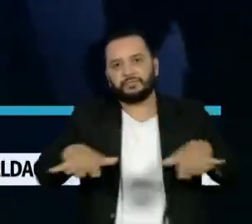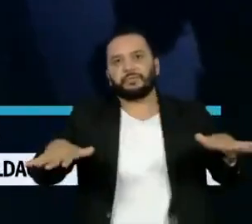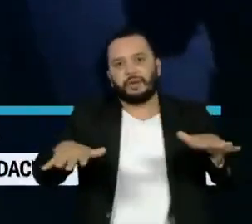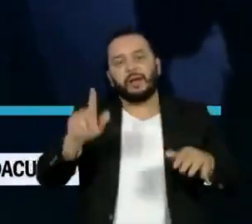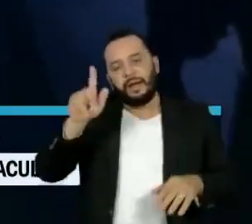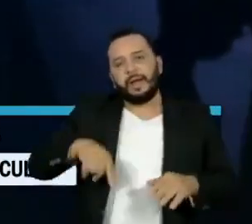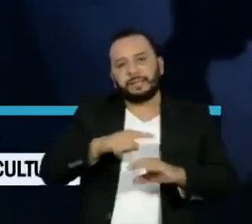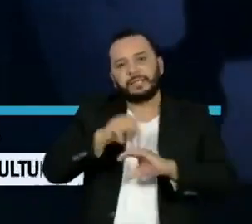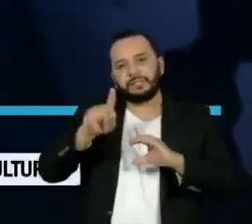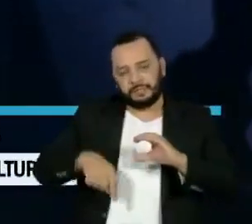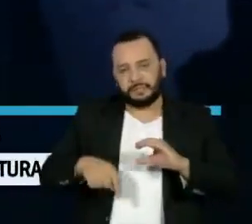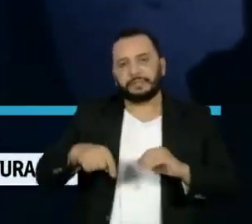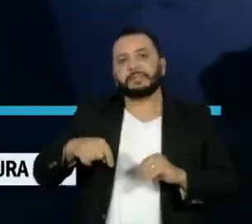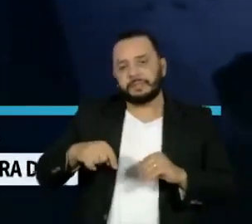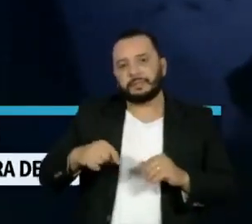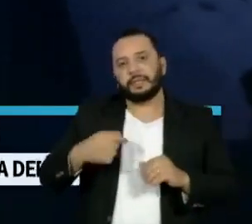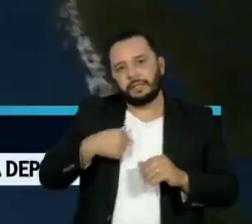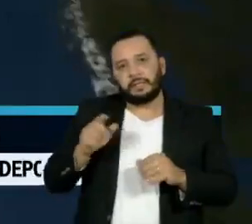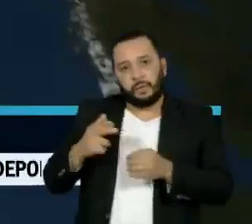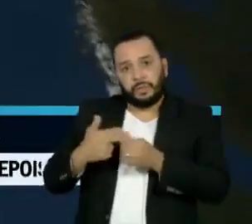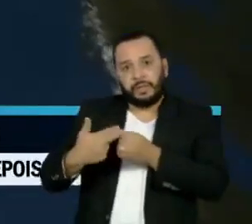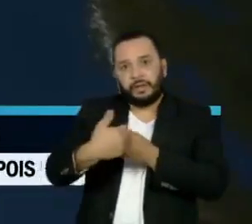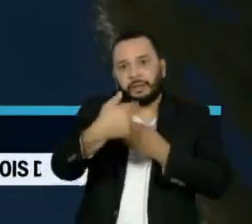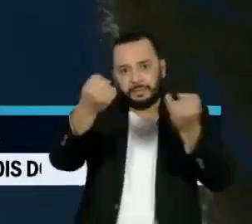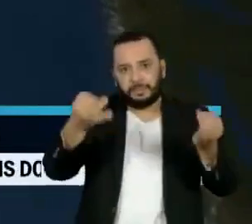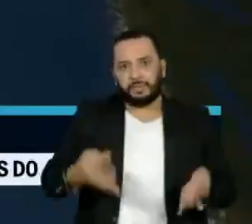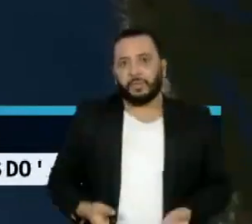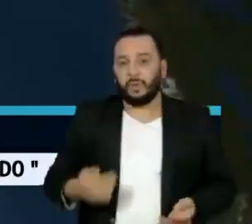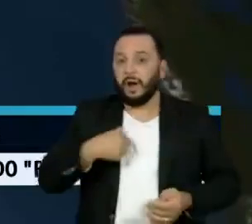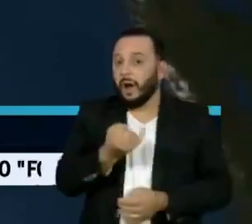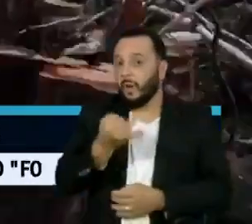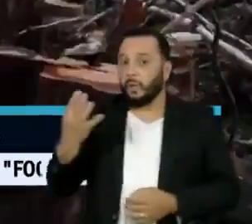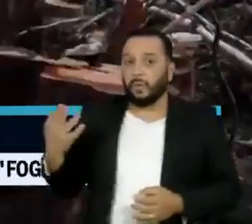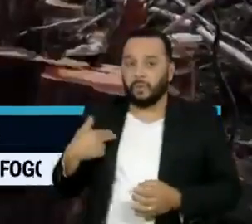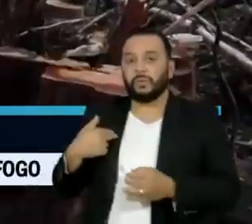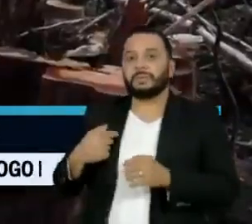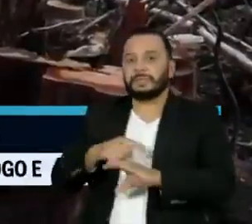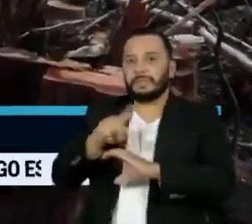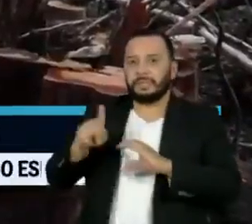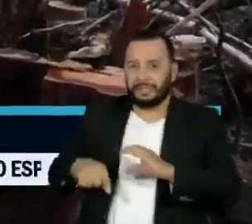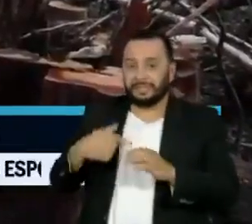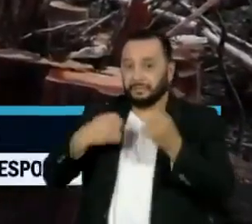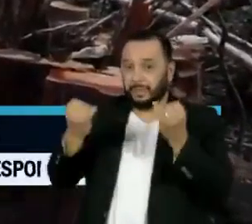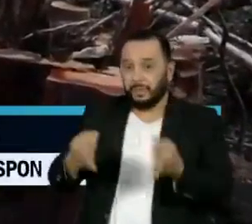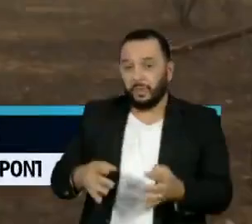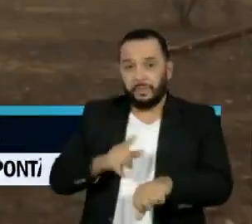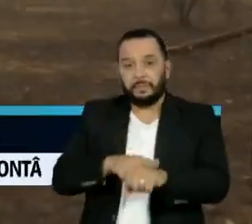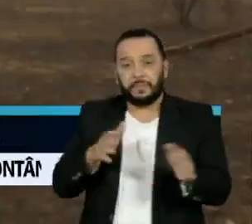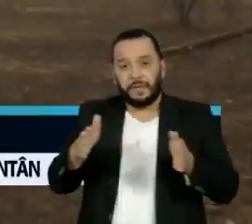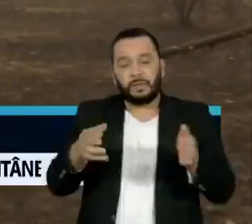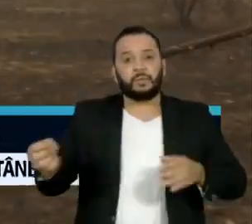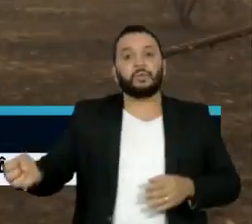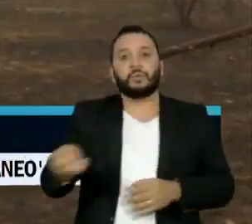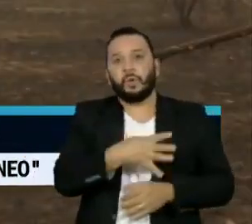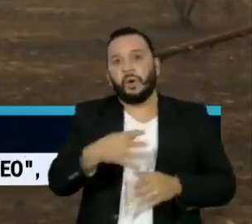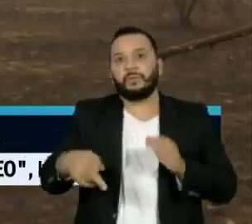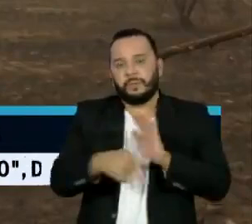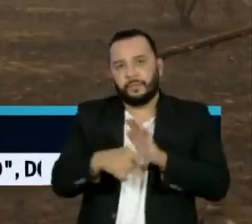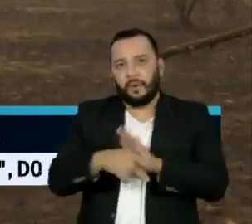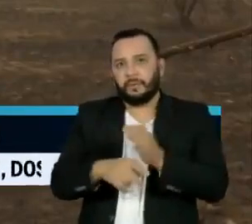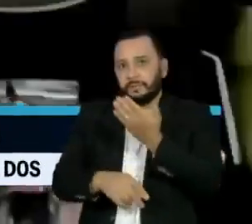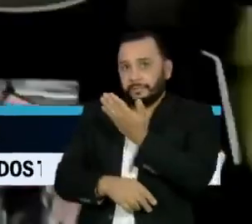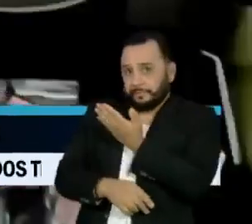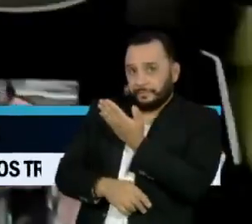brasileiros da Unicamp, a Universidade de Campinas. Alguns cientistas defendem que entramos numa nova era geológica, o